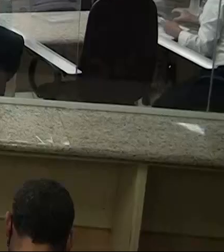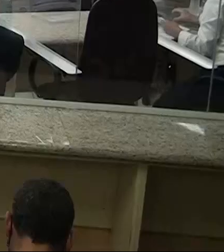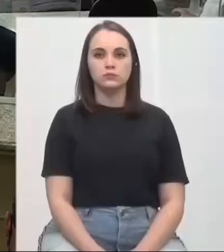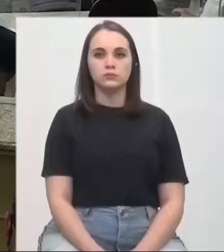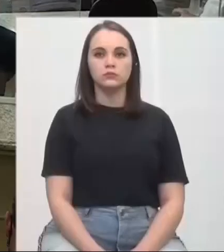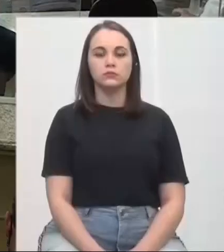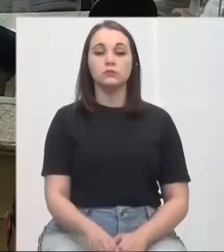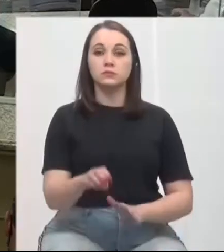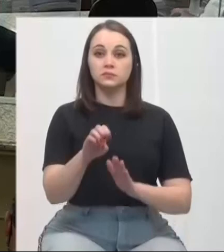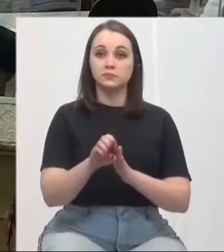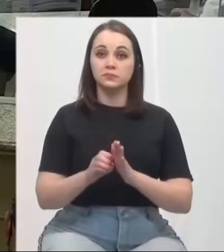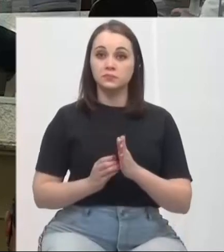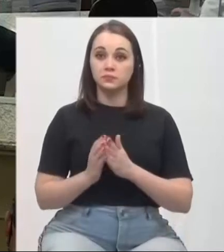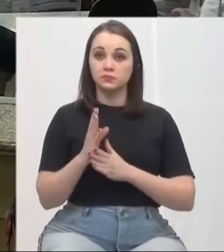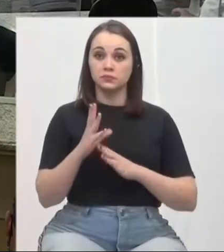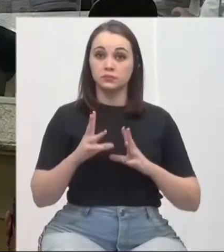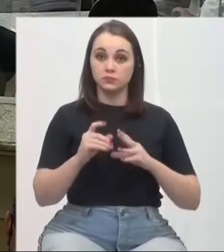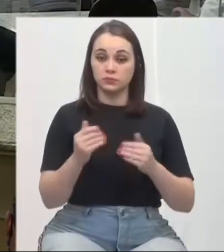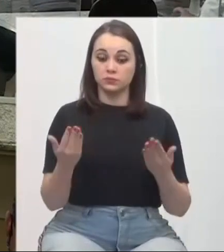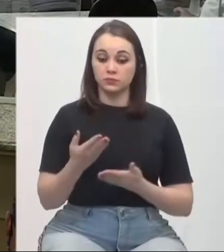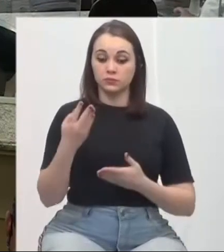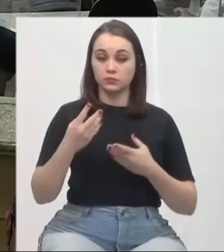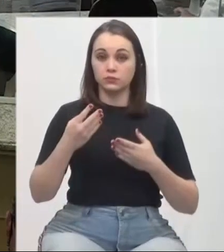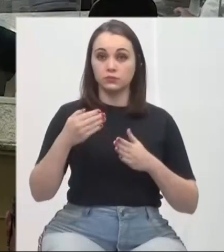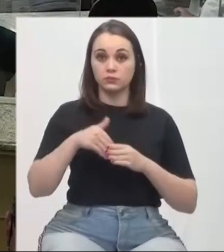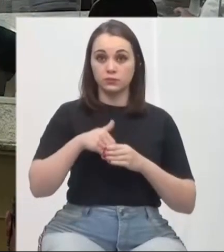Não havendo quem queira discutir, está em votação.